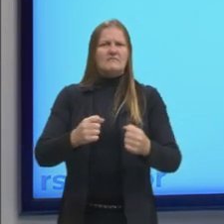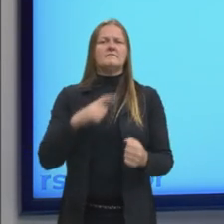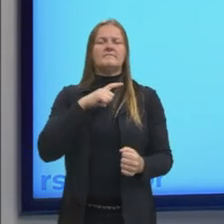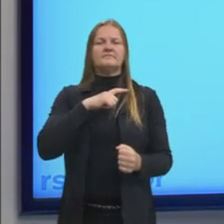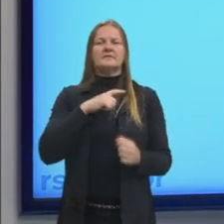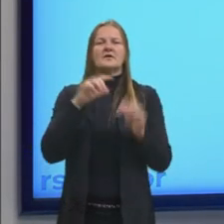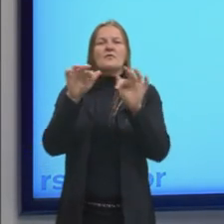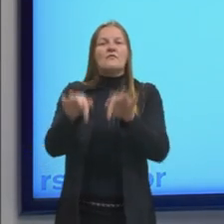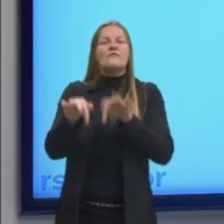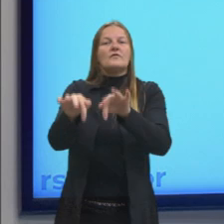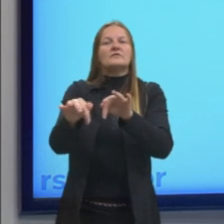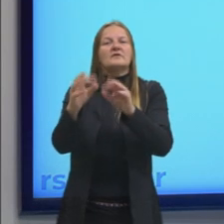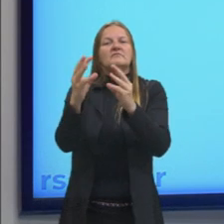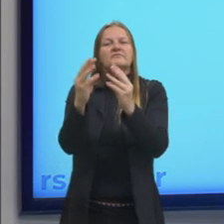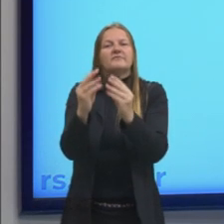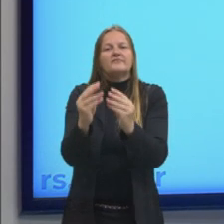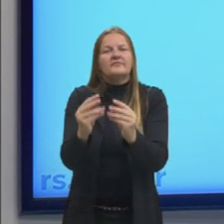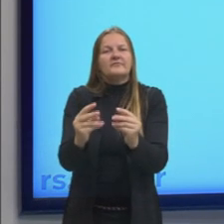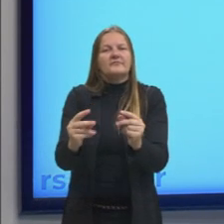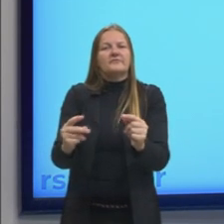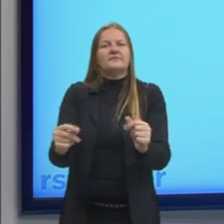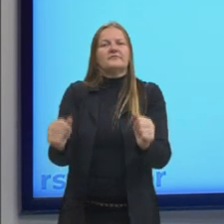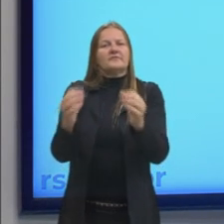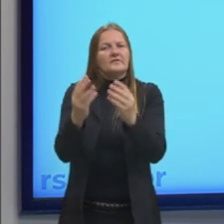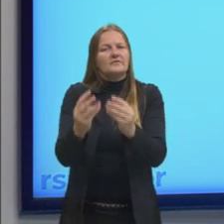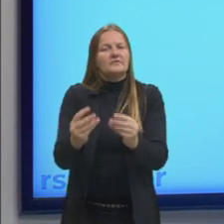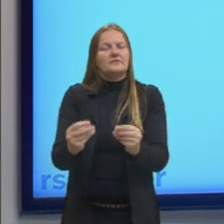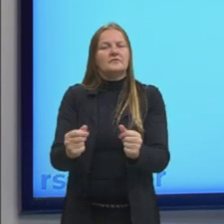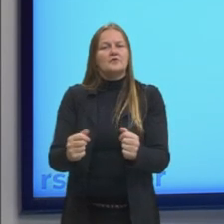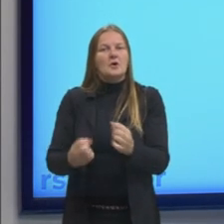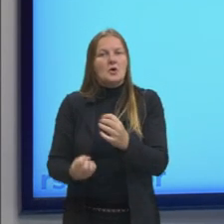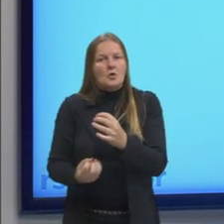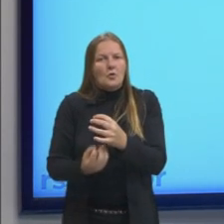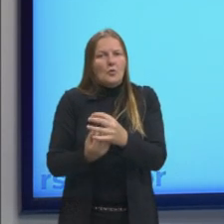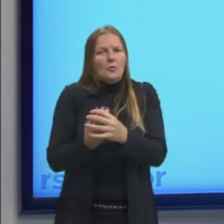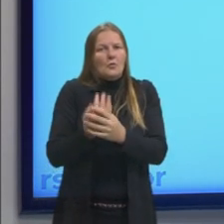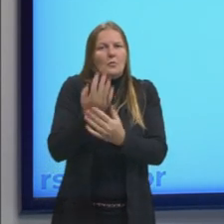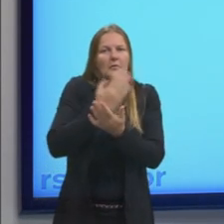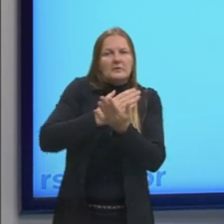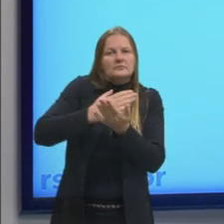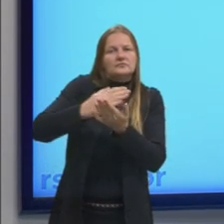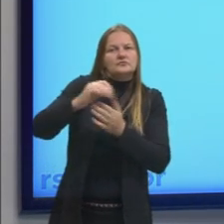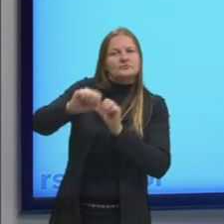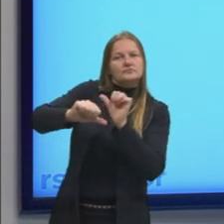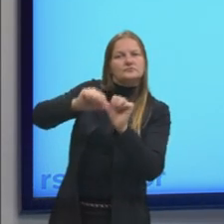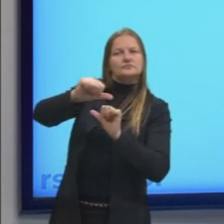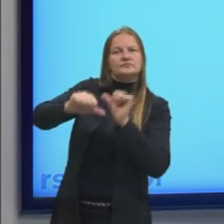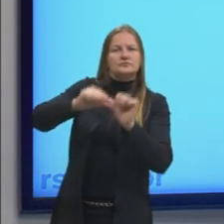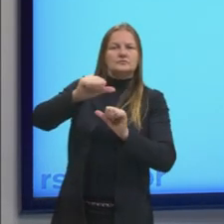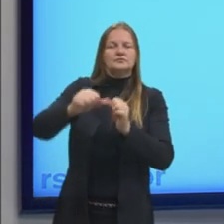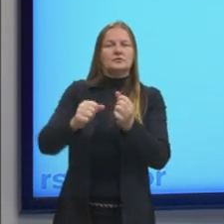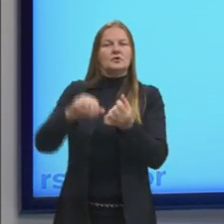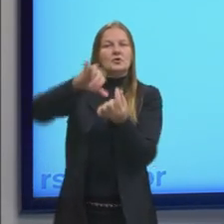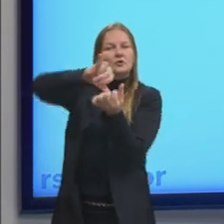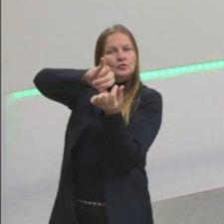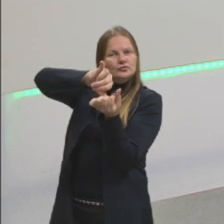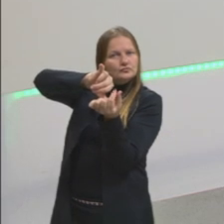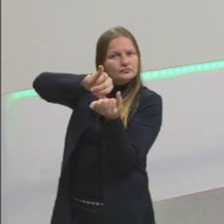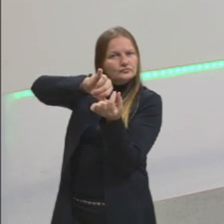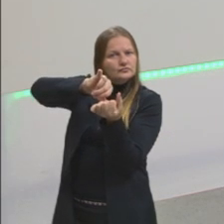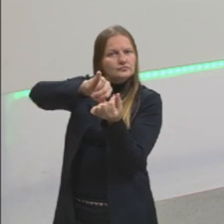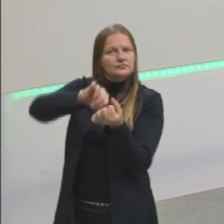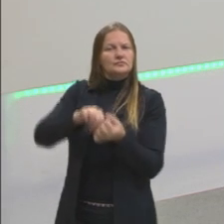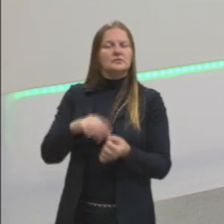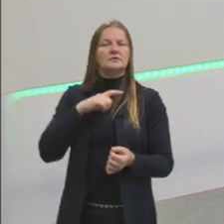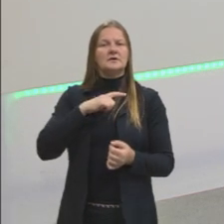entrar em decadência, que é a gênese aqui do sistema capitalista. Porque, com a mudança do sistema feudal, começam a aparecer os